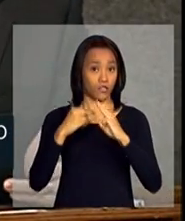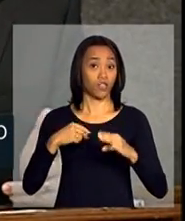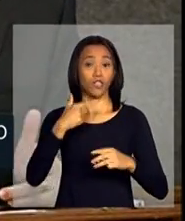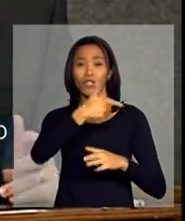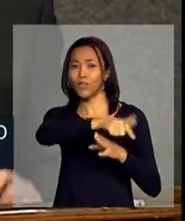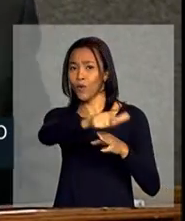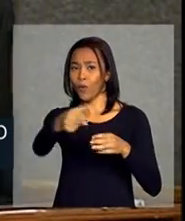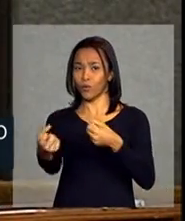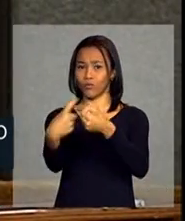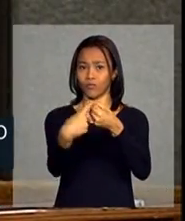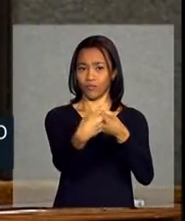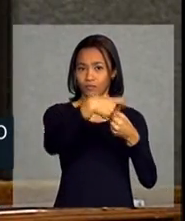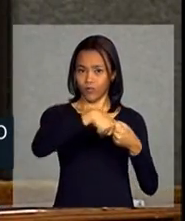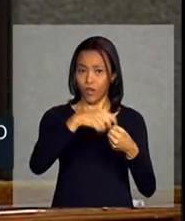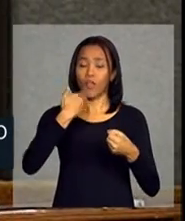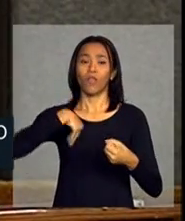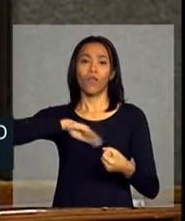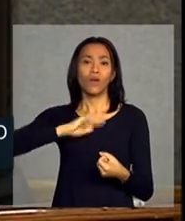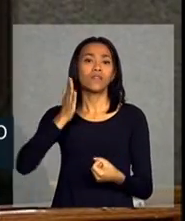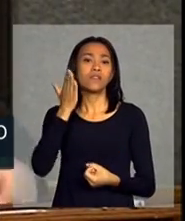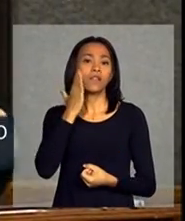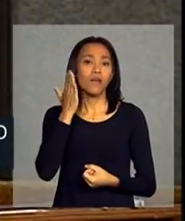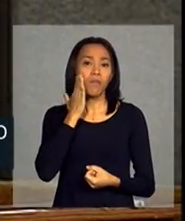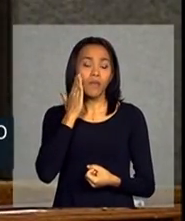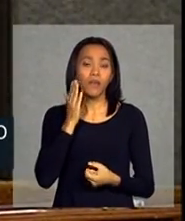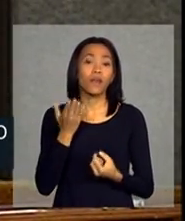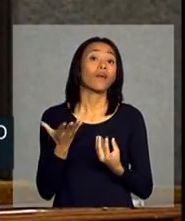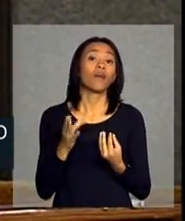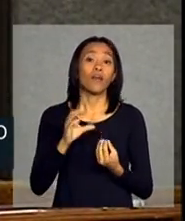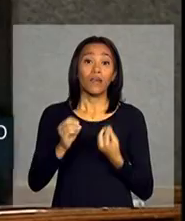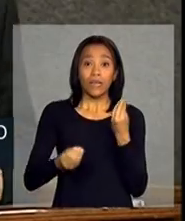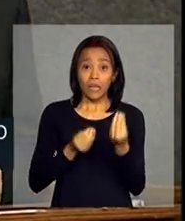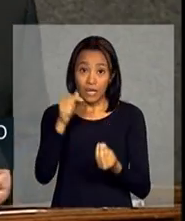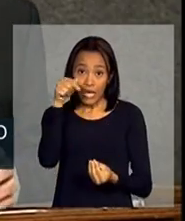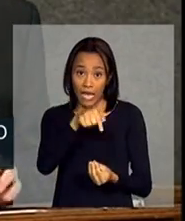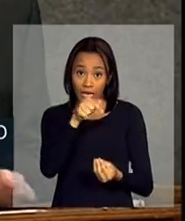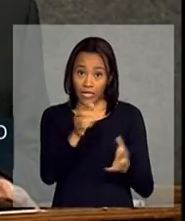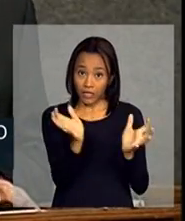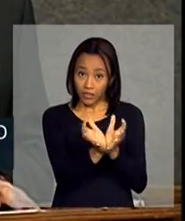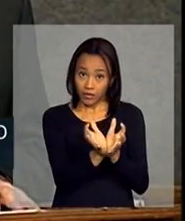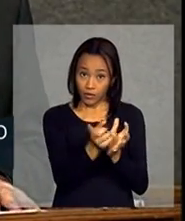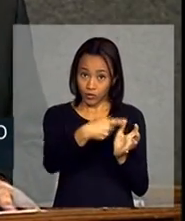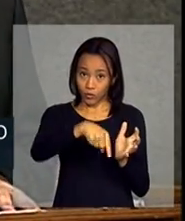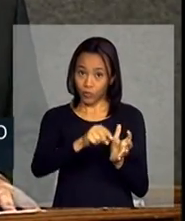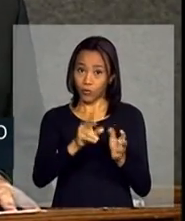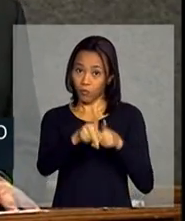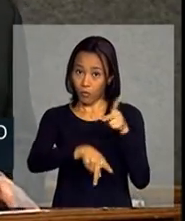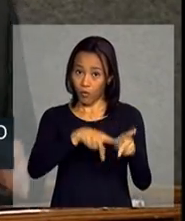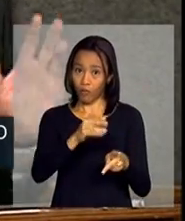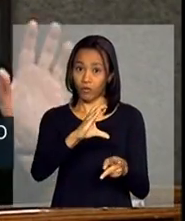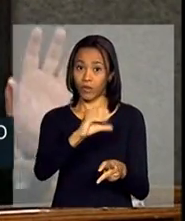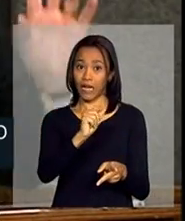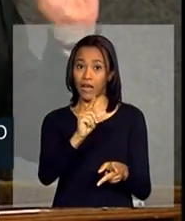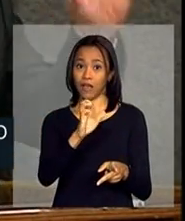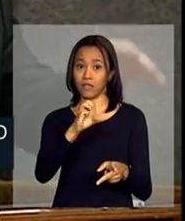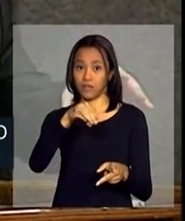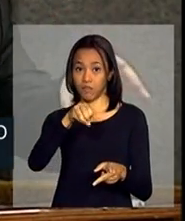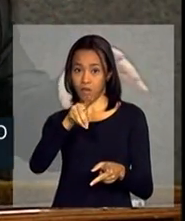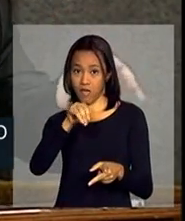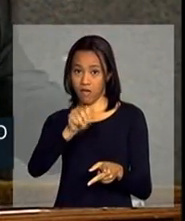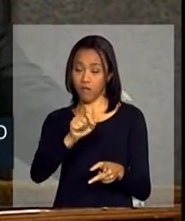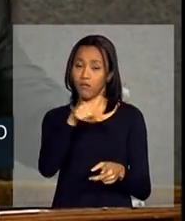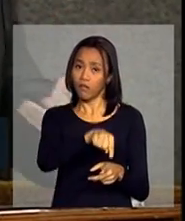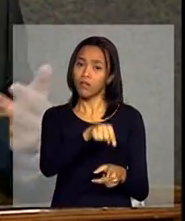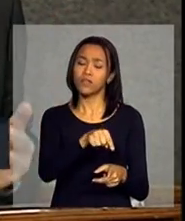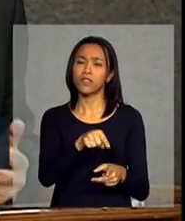parceiros, é conhecer bem as expectativas, a visão da classe média, não são os estudos gerados fora